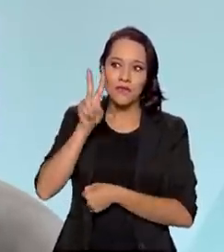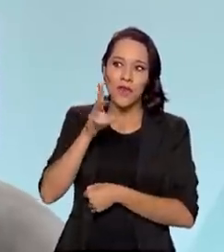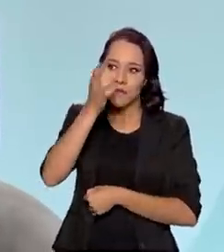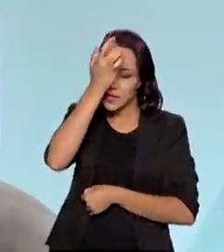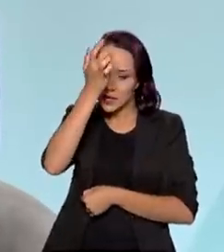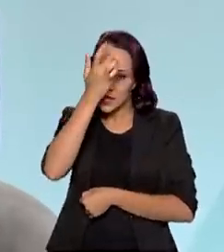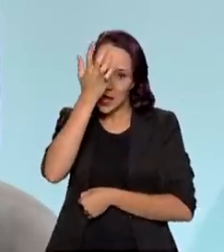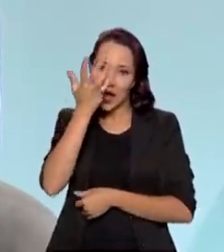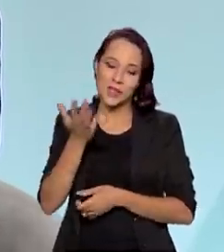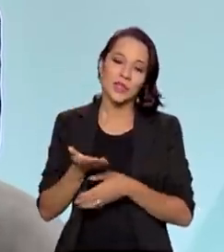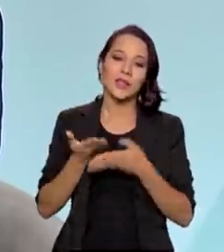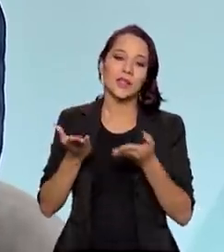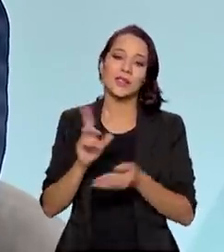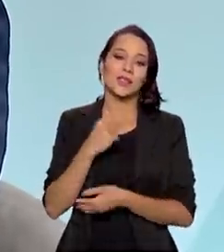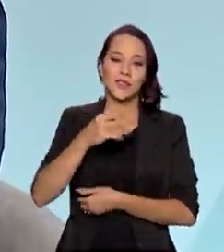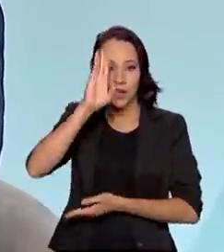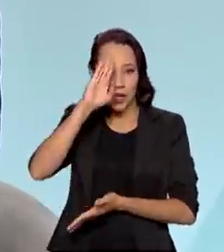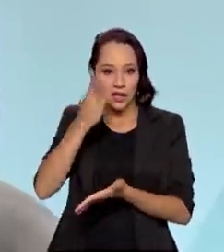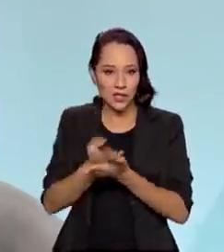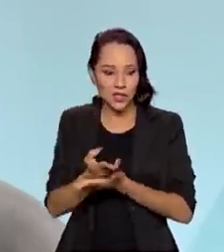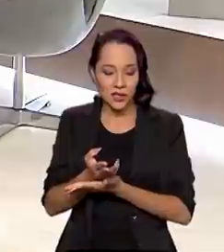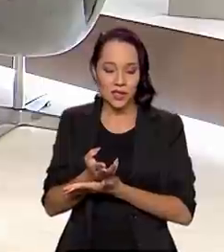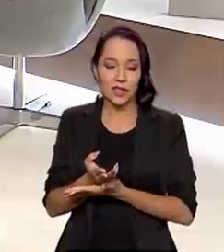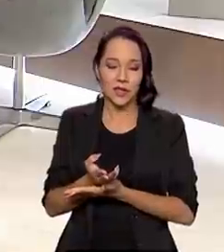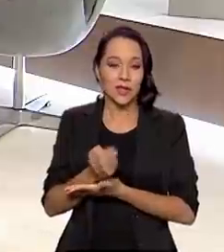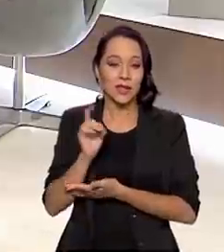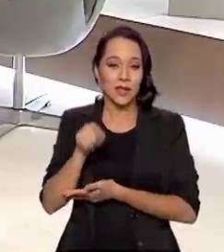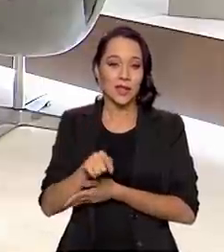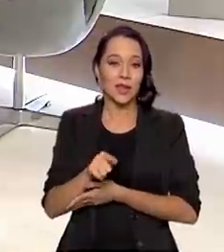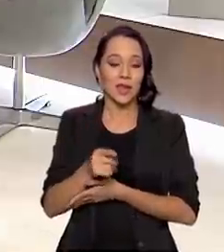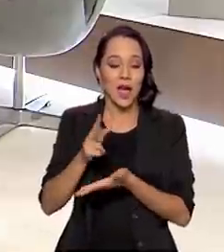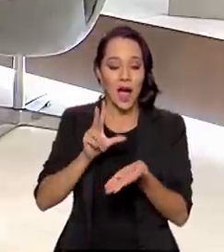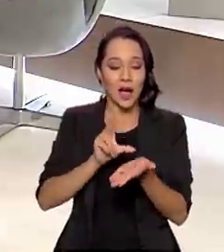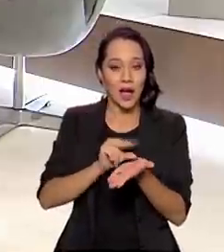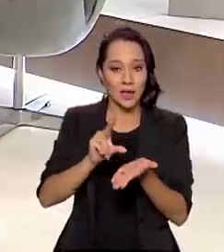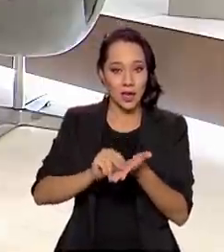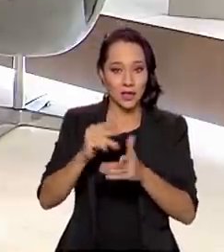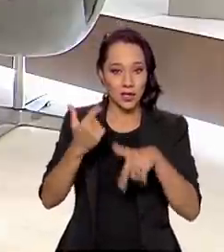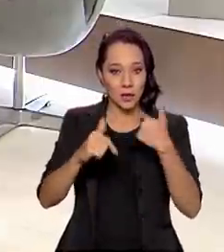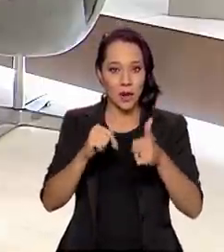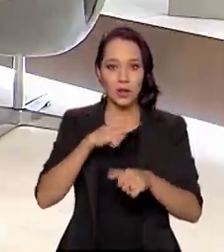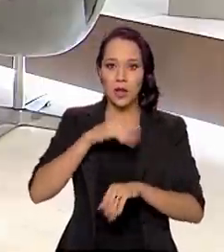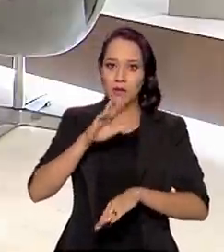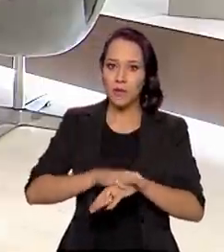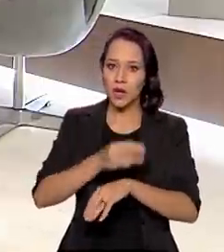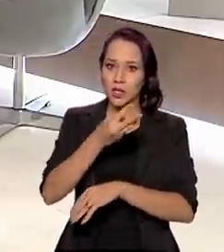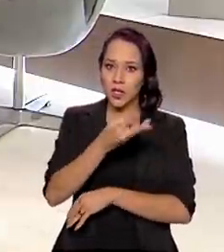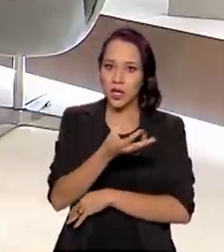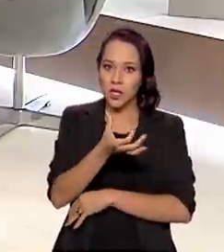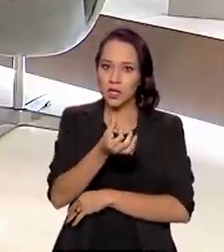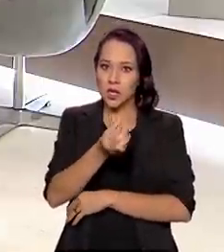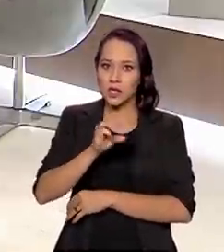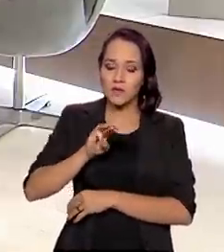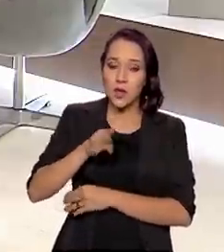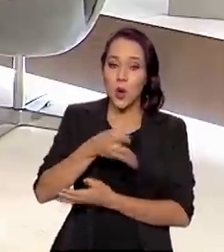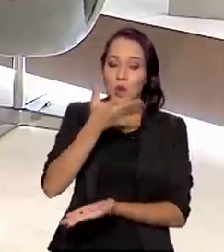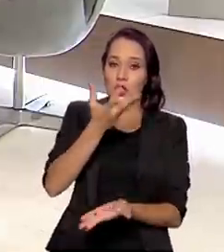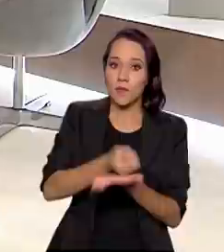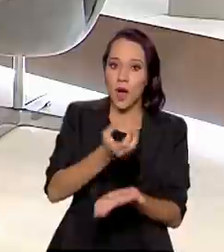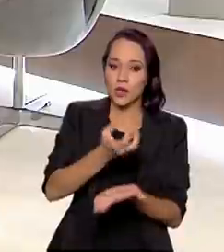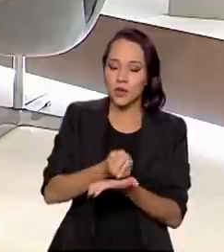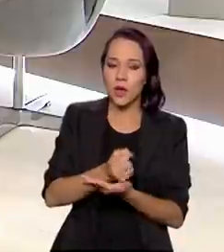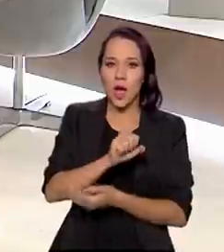facilidade nisso. E a gente acredita, e não é à toa, que a carteira digital do trabalho teve mais de 36 milhões de downloads, é